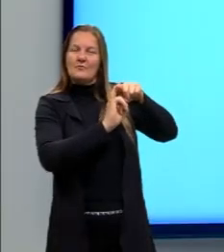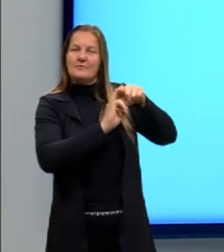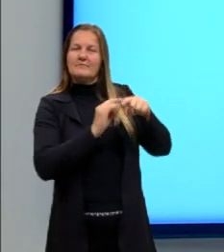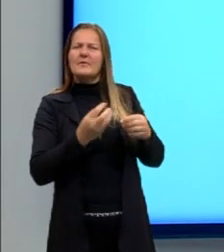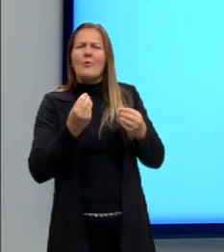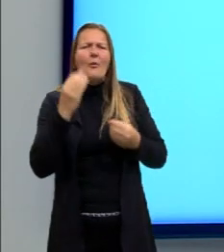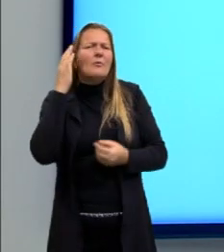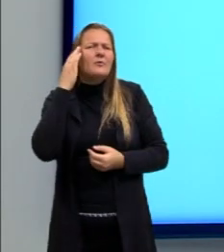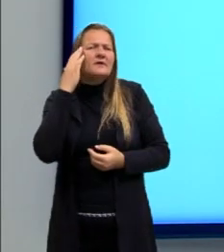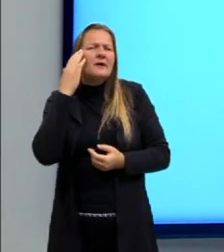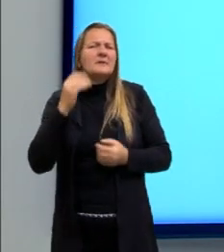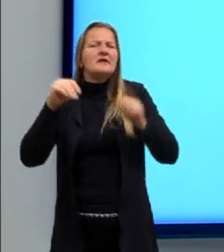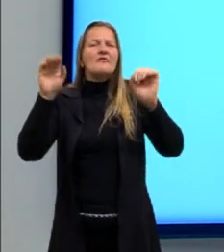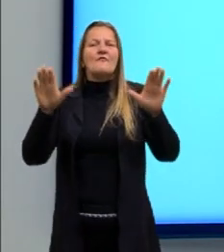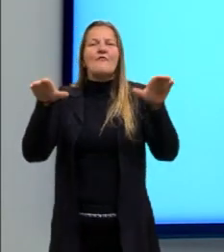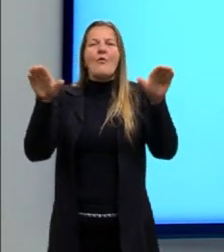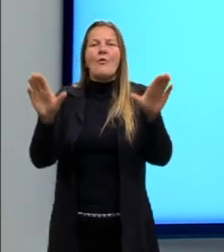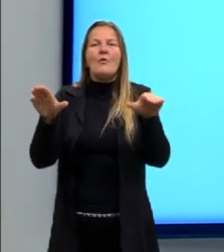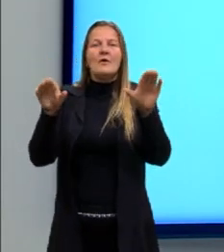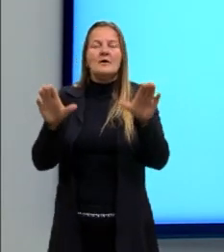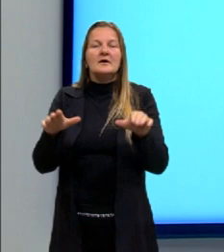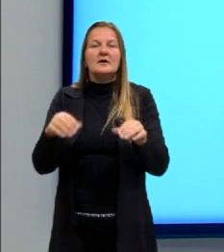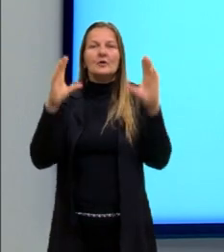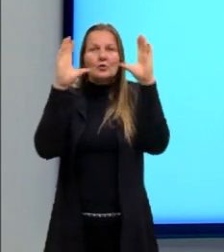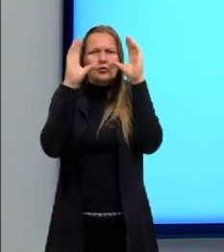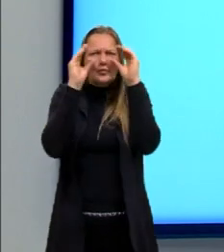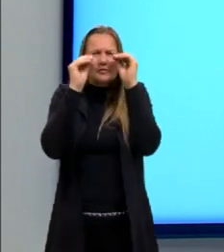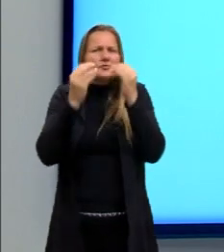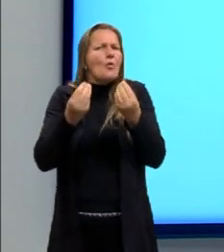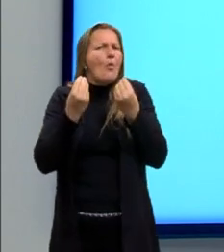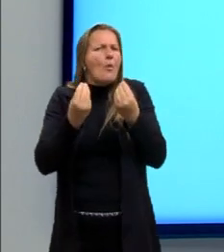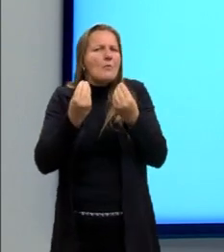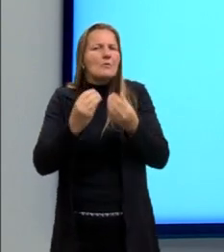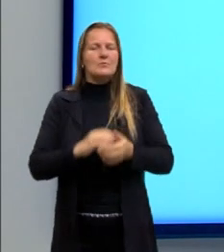Como que ele consegue então voar no escuro?